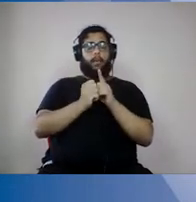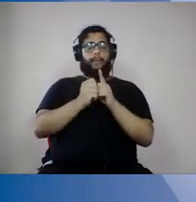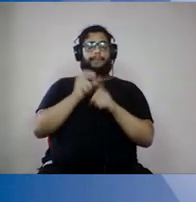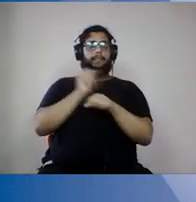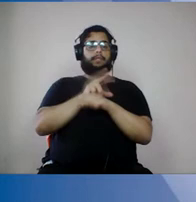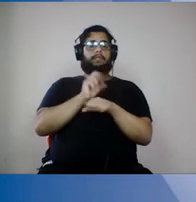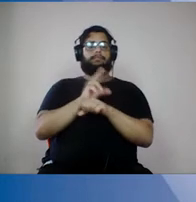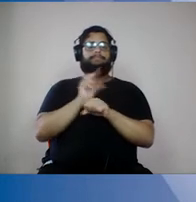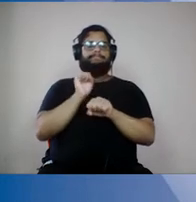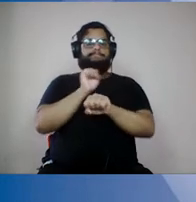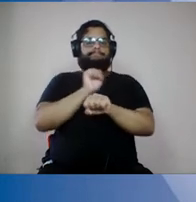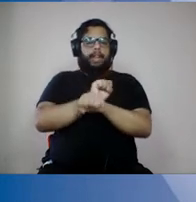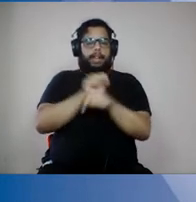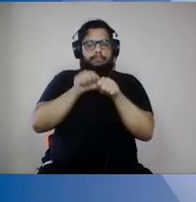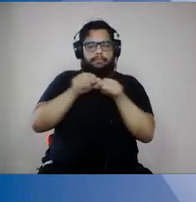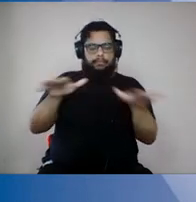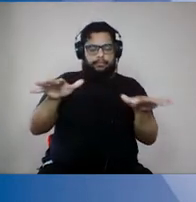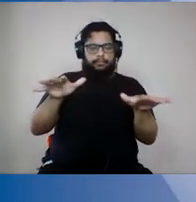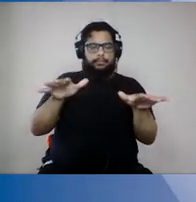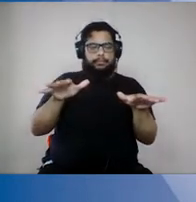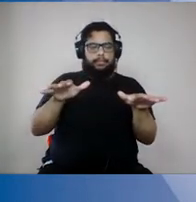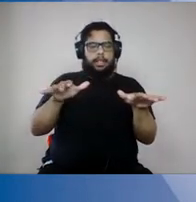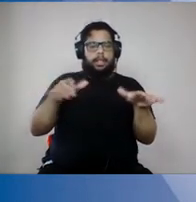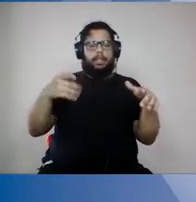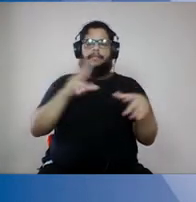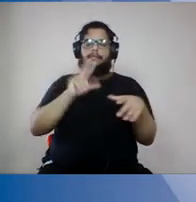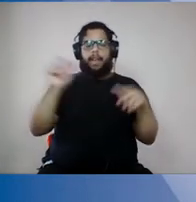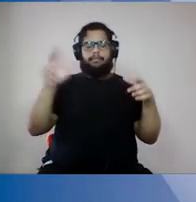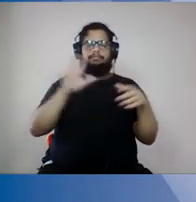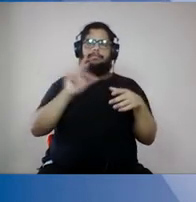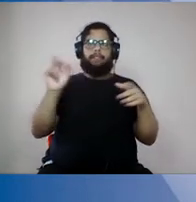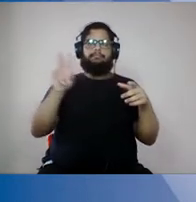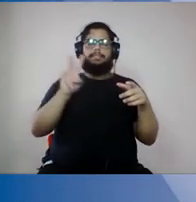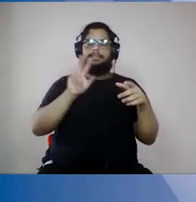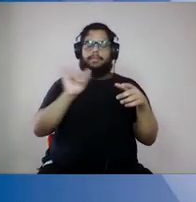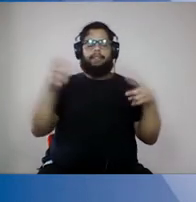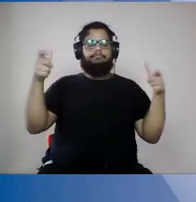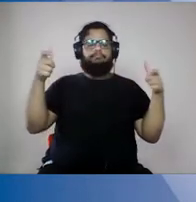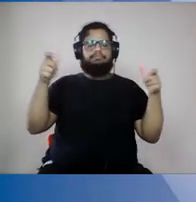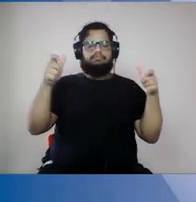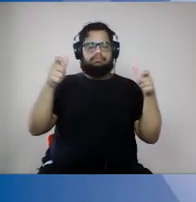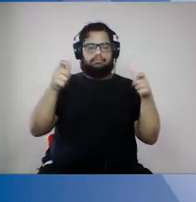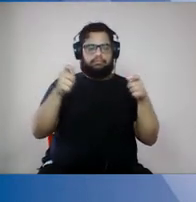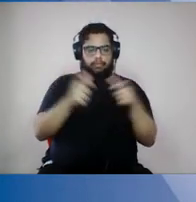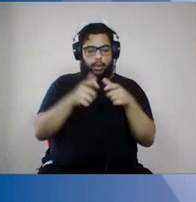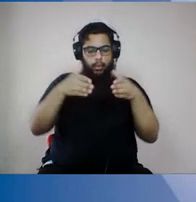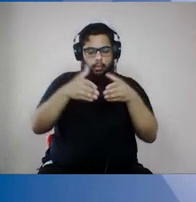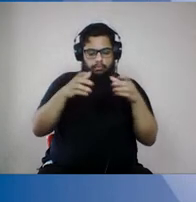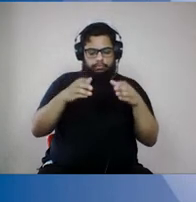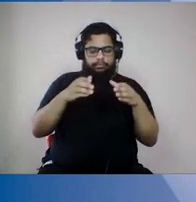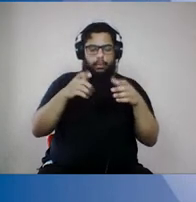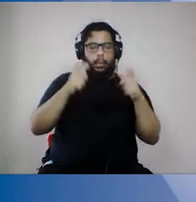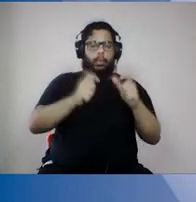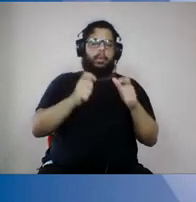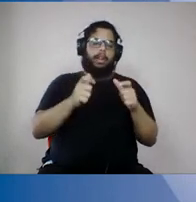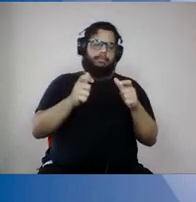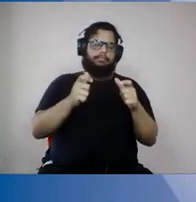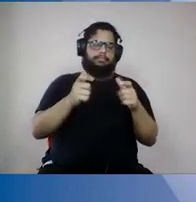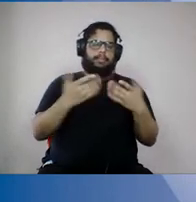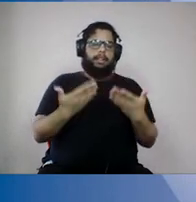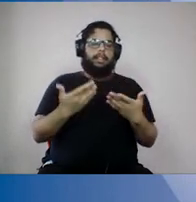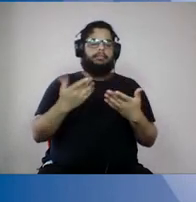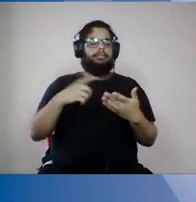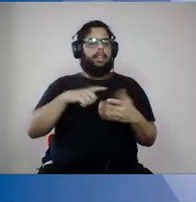aí o vírus começa a ficar restrito aos locais e na hora que ele fica restrito aos locais eu tendo uma estratégia de